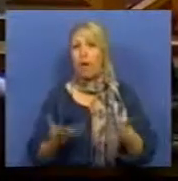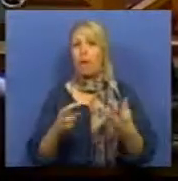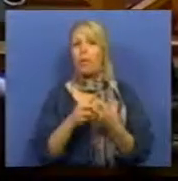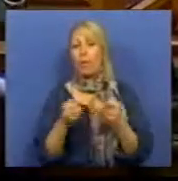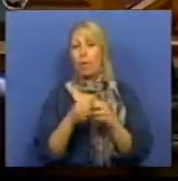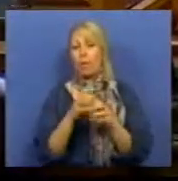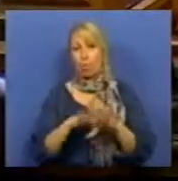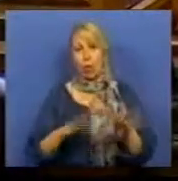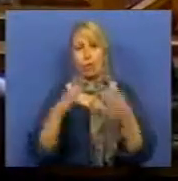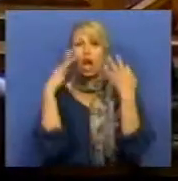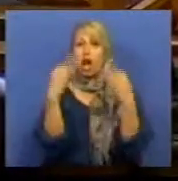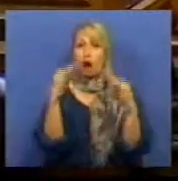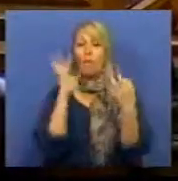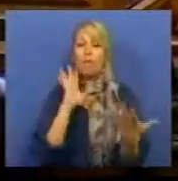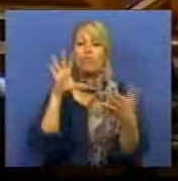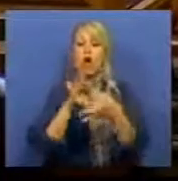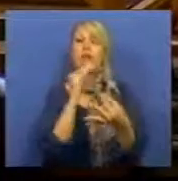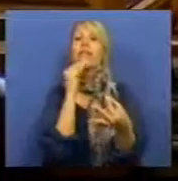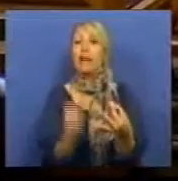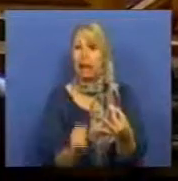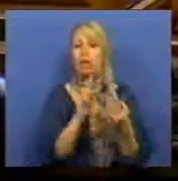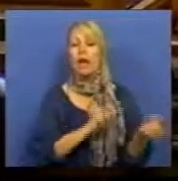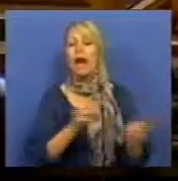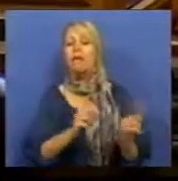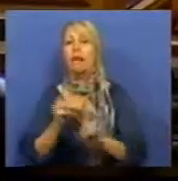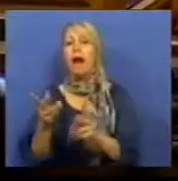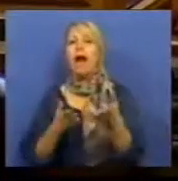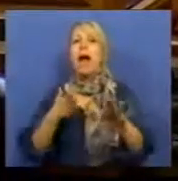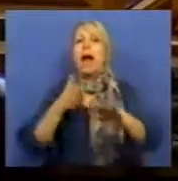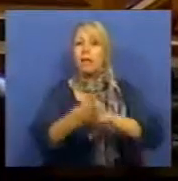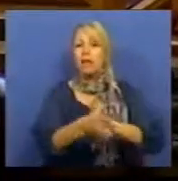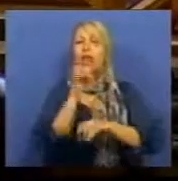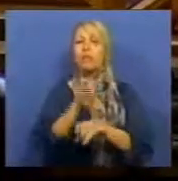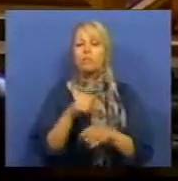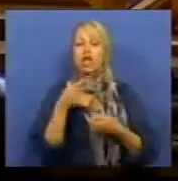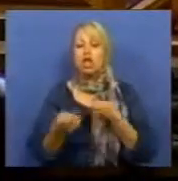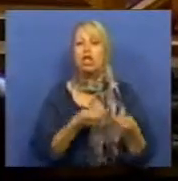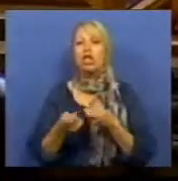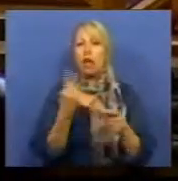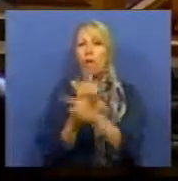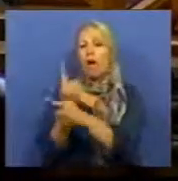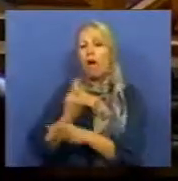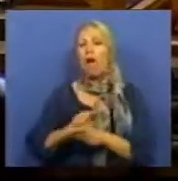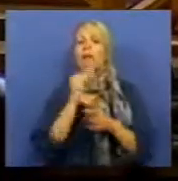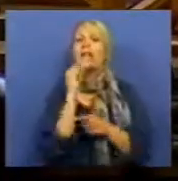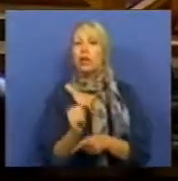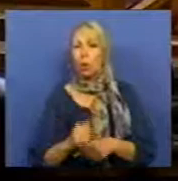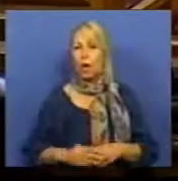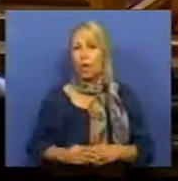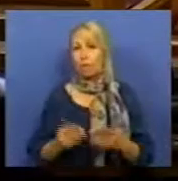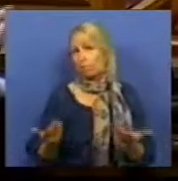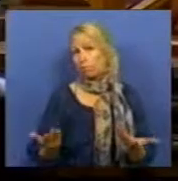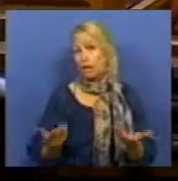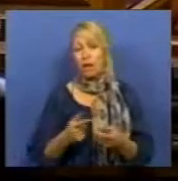normalmente, a afetação desses terrenos é alterada antes por via da alteração dos instrumentos de gestão territorial. E, portanto, na maior